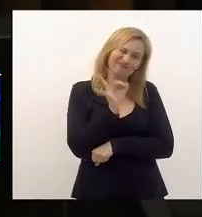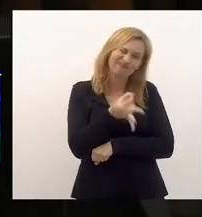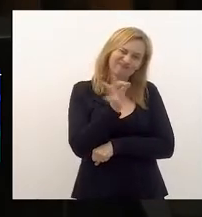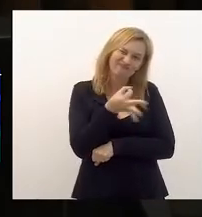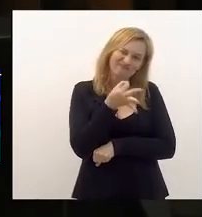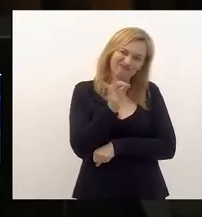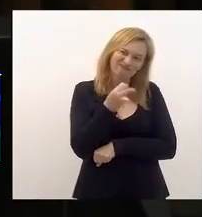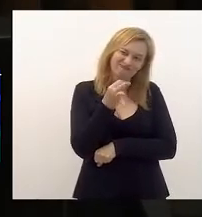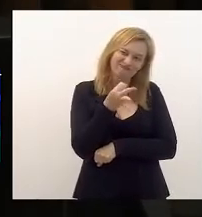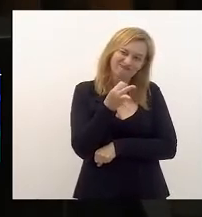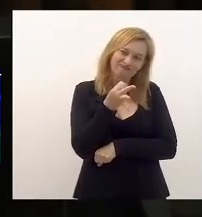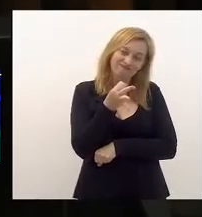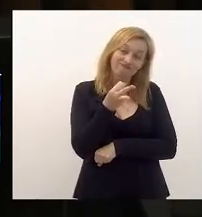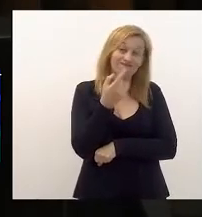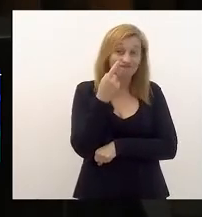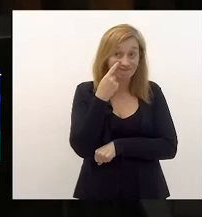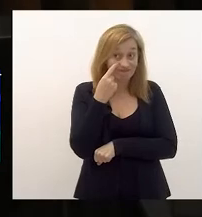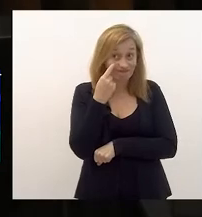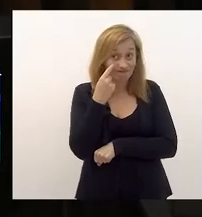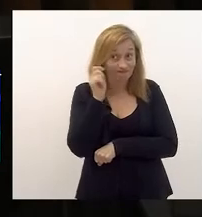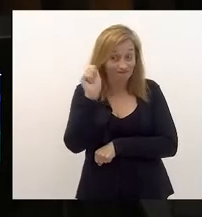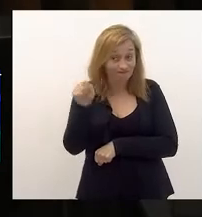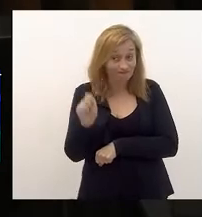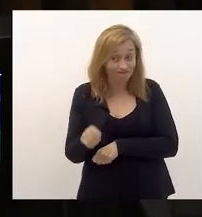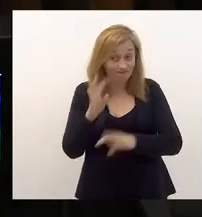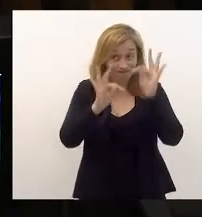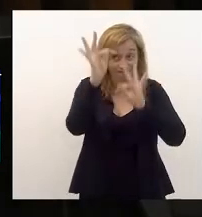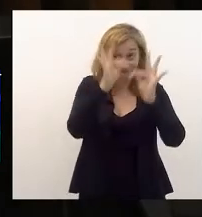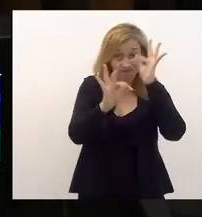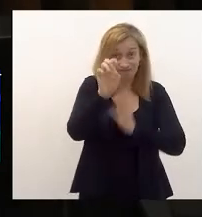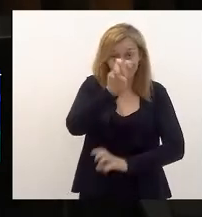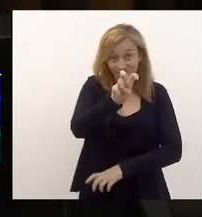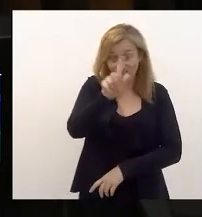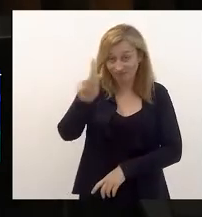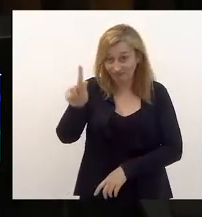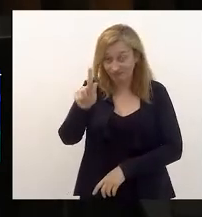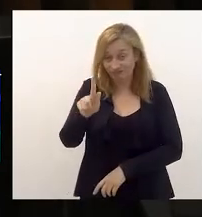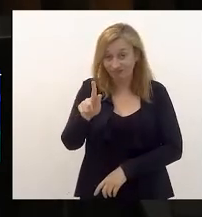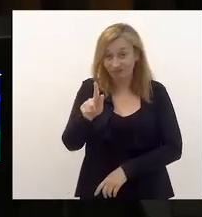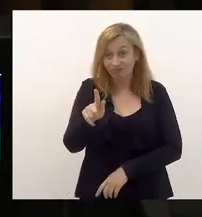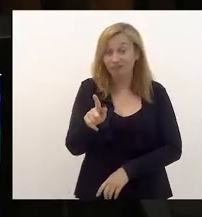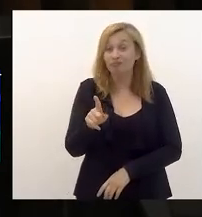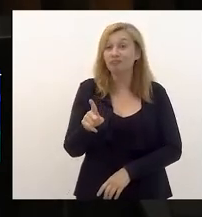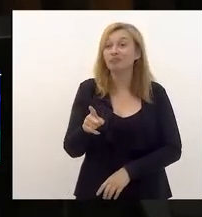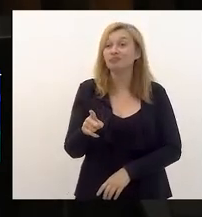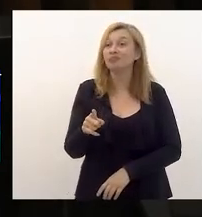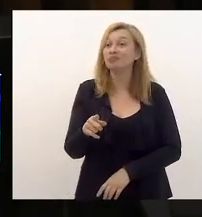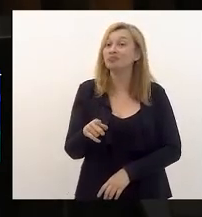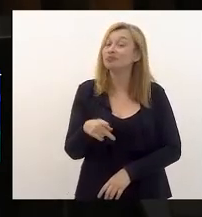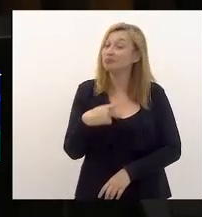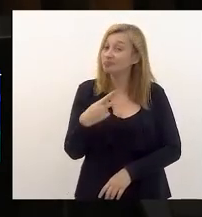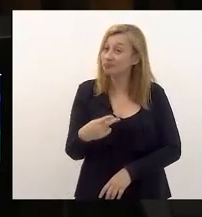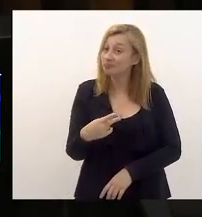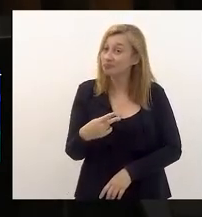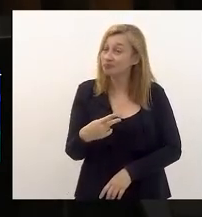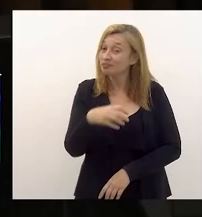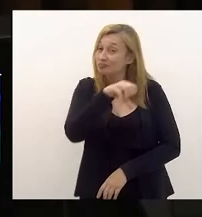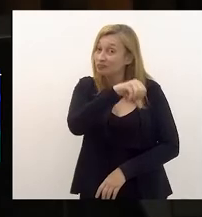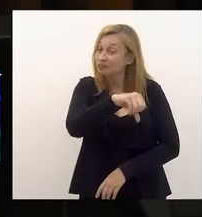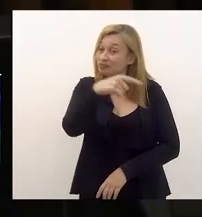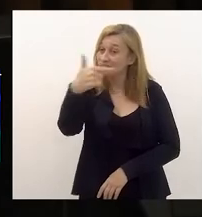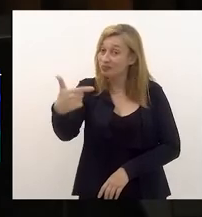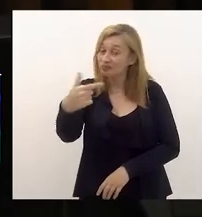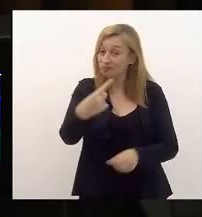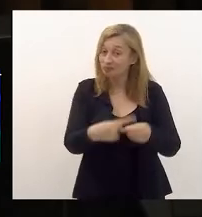prevendo o leilão da tecnologia 5G e excitando as 92